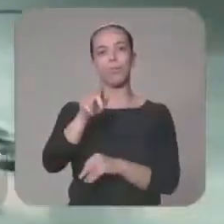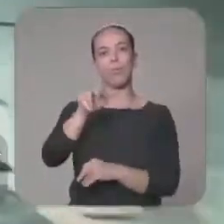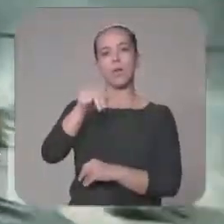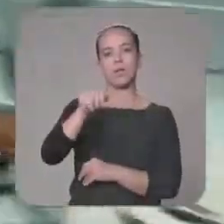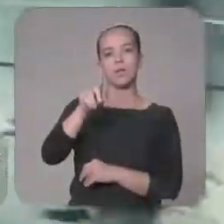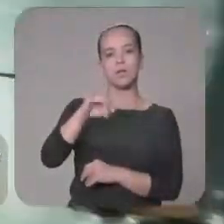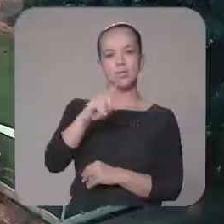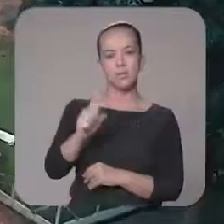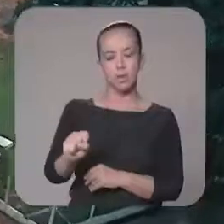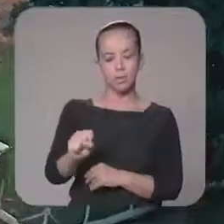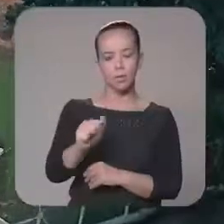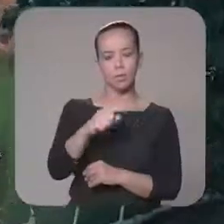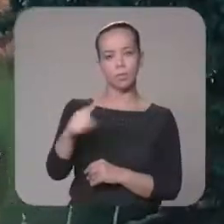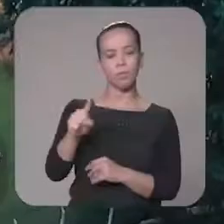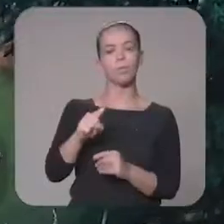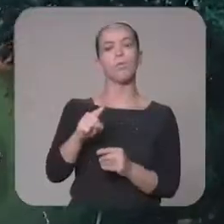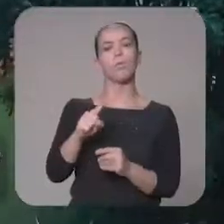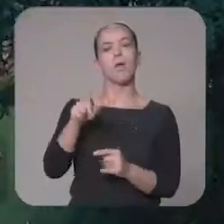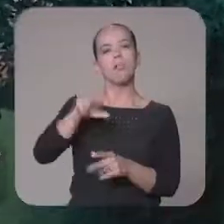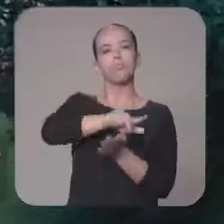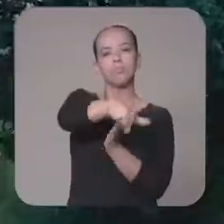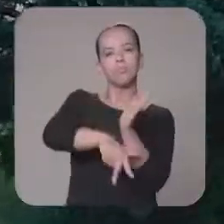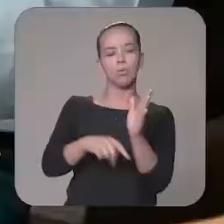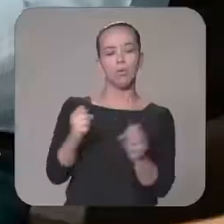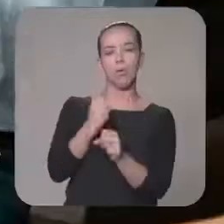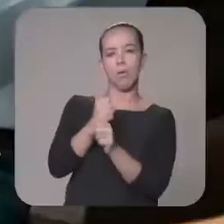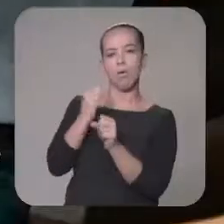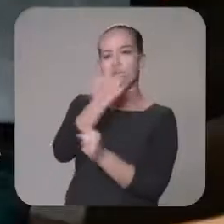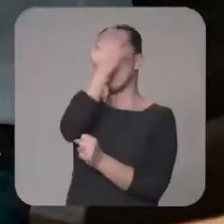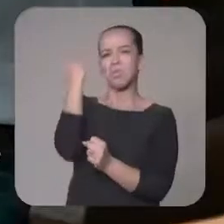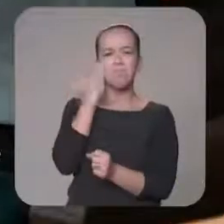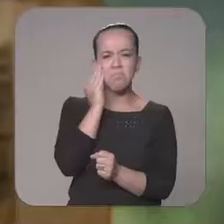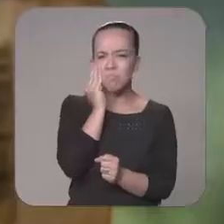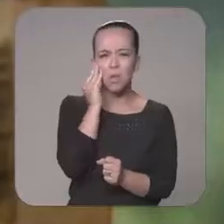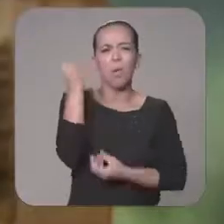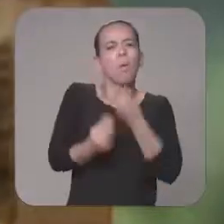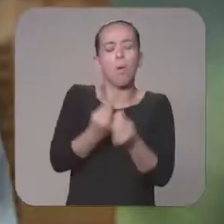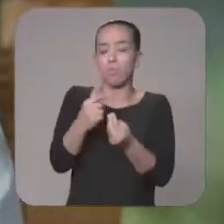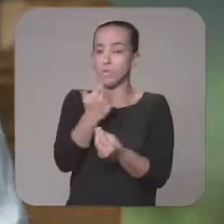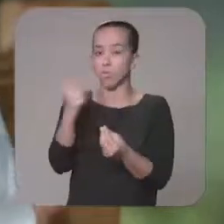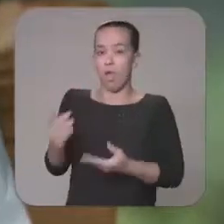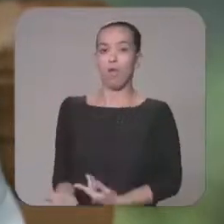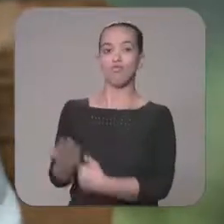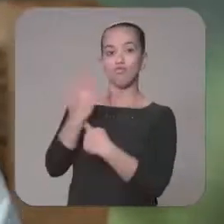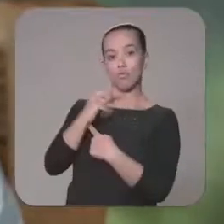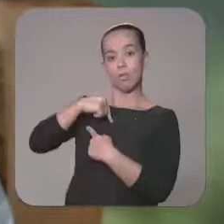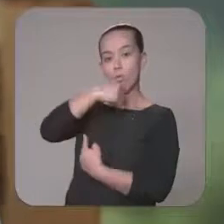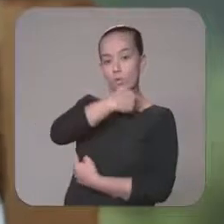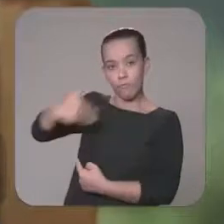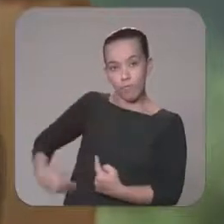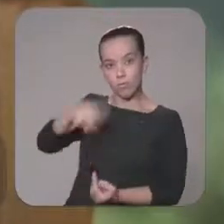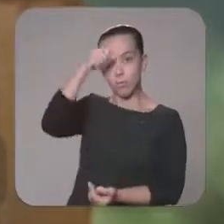Recapeamento, guarnandizão, é uma série de obras que muitas vezes as pessoas não entendem. Que sem a ajuda do estado,